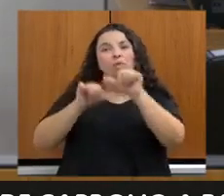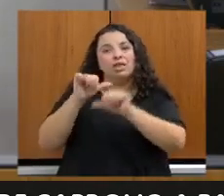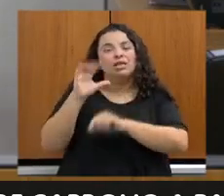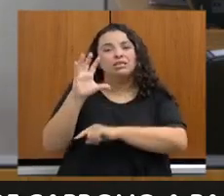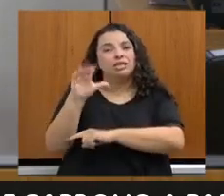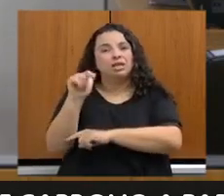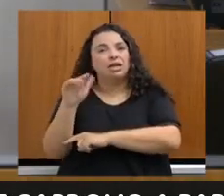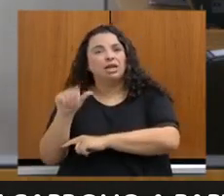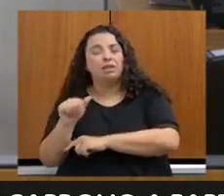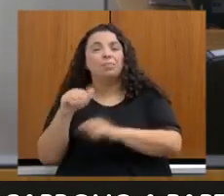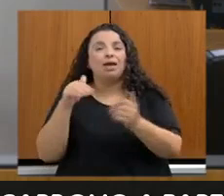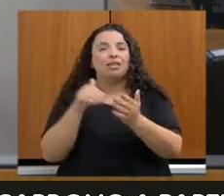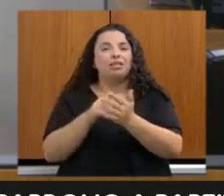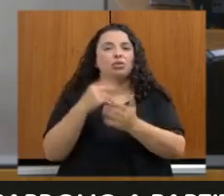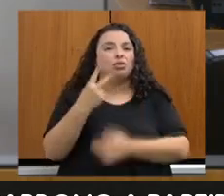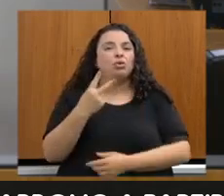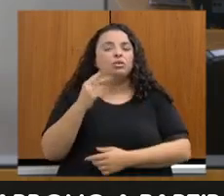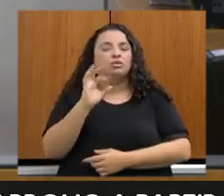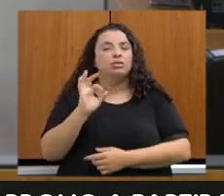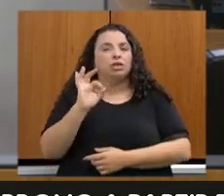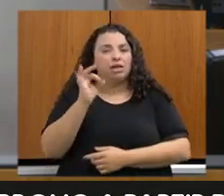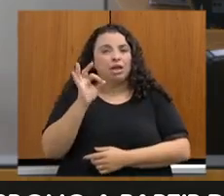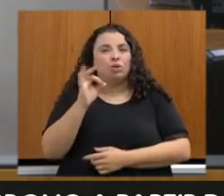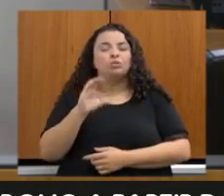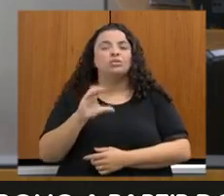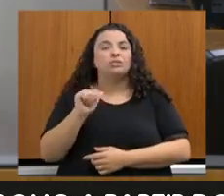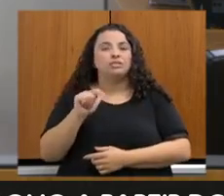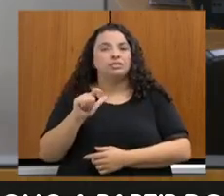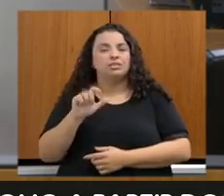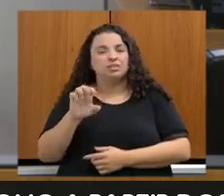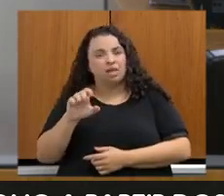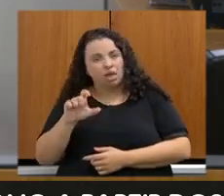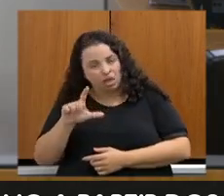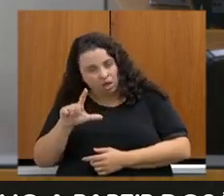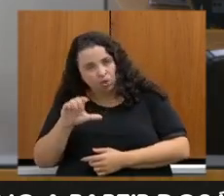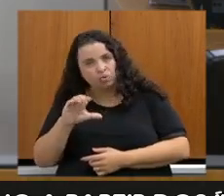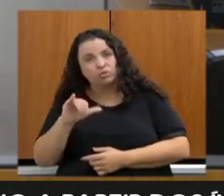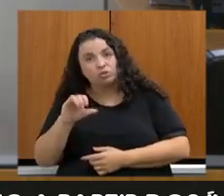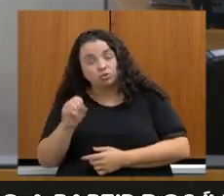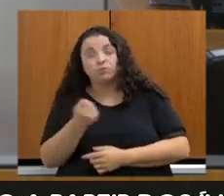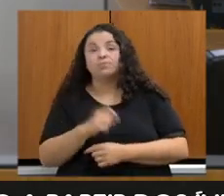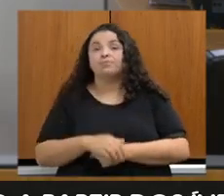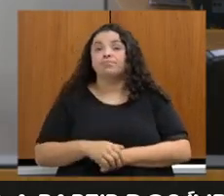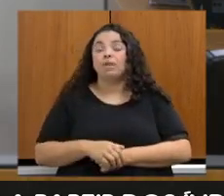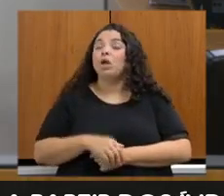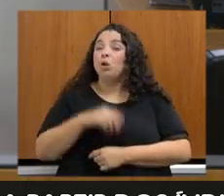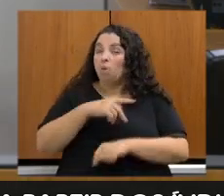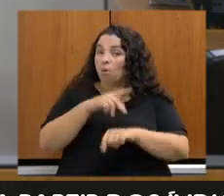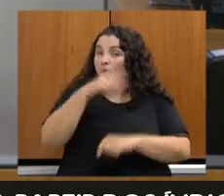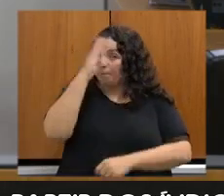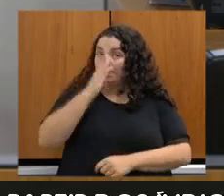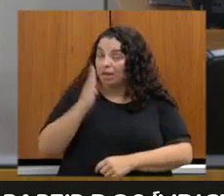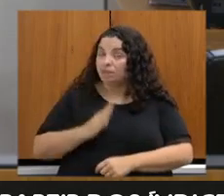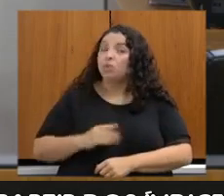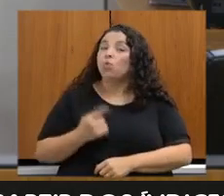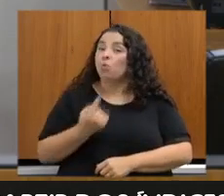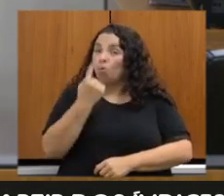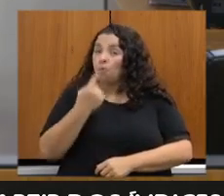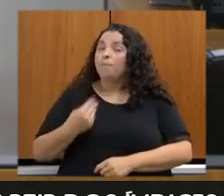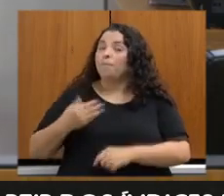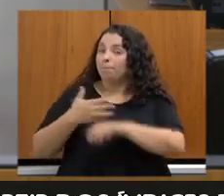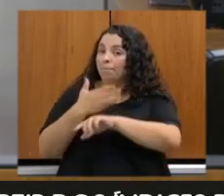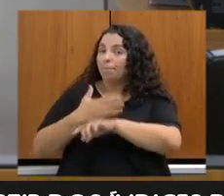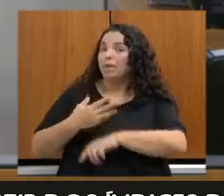pré-industriais. Nosso país foi um dos signatários do Acordo Internacional sobre Mudanças Climáticas em